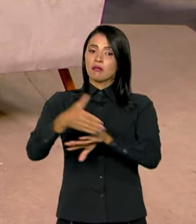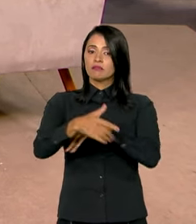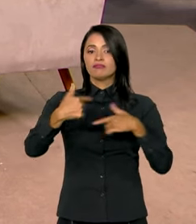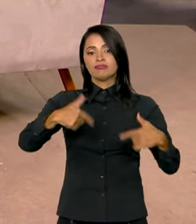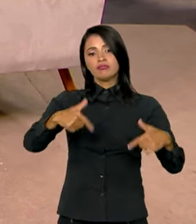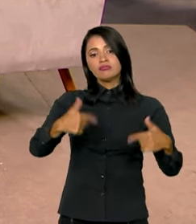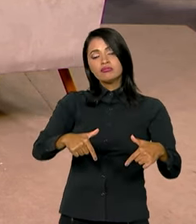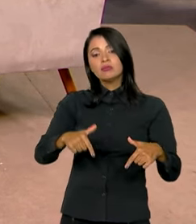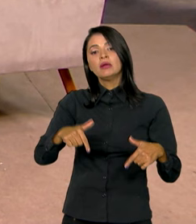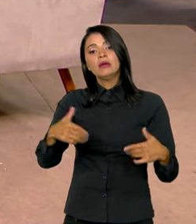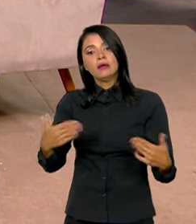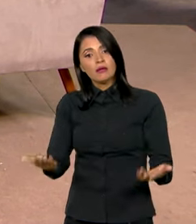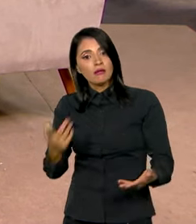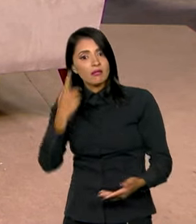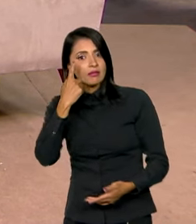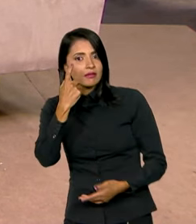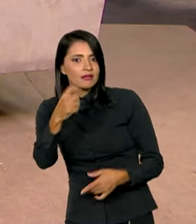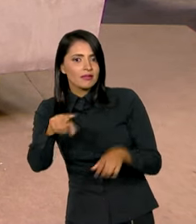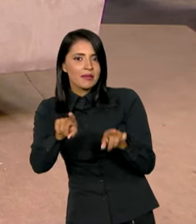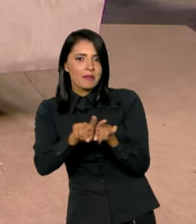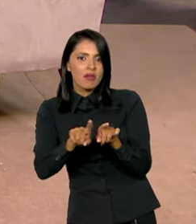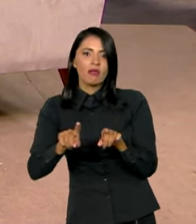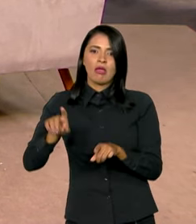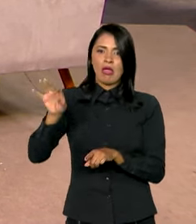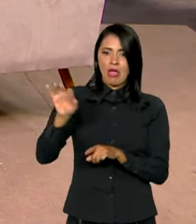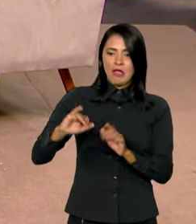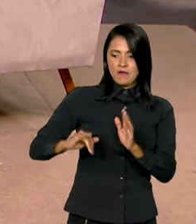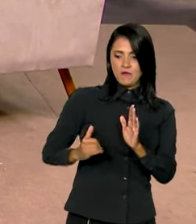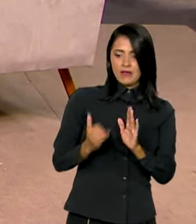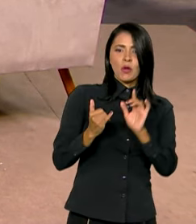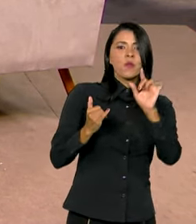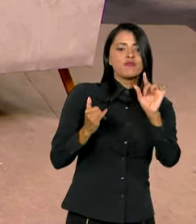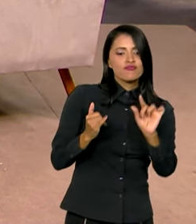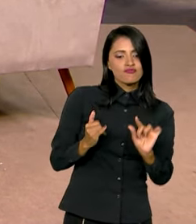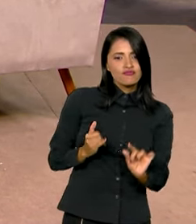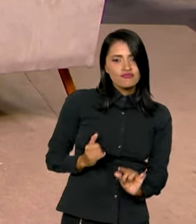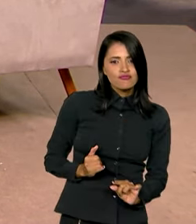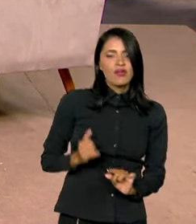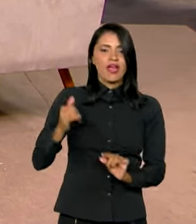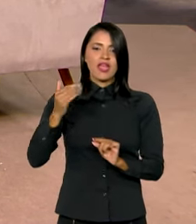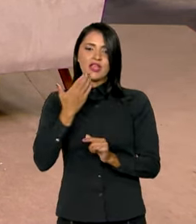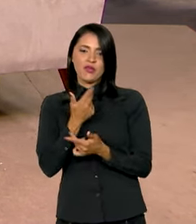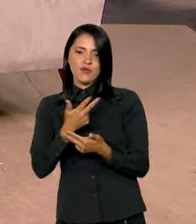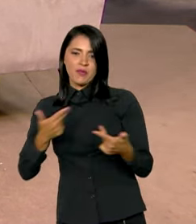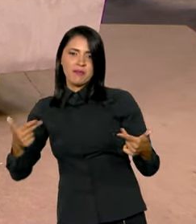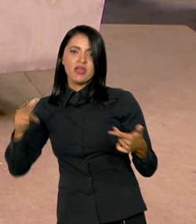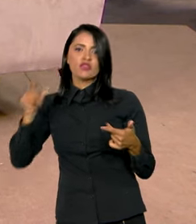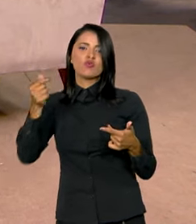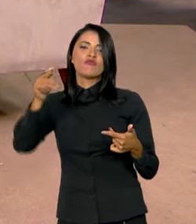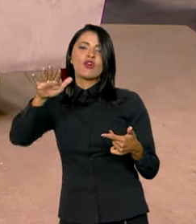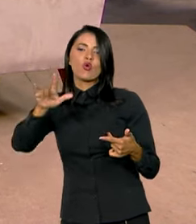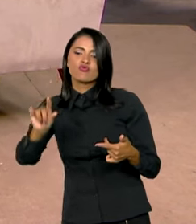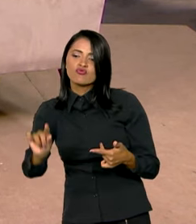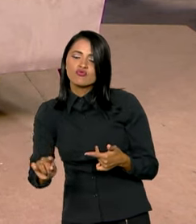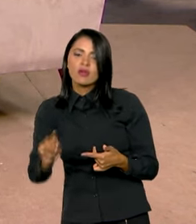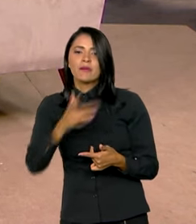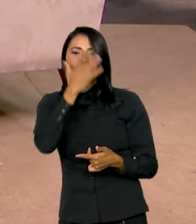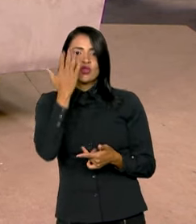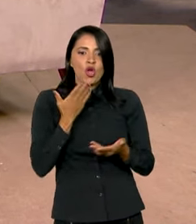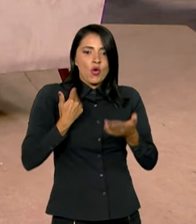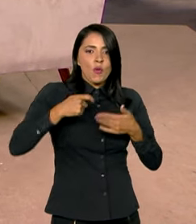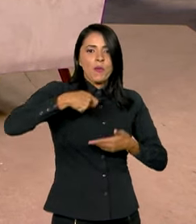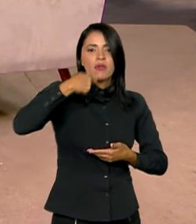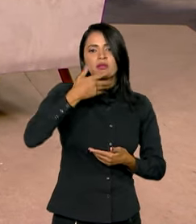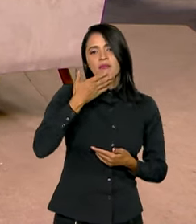trabalho e é interessante, né? Uma inflação baixa e deflação nos alimentos, ou seja, as pessoas estão comendo mais e comendo